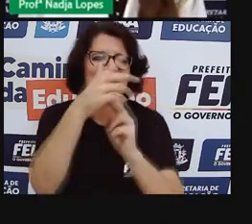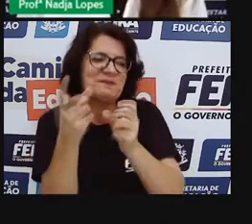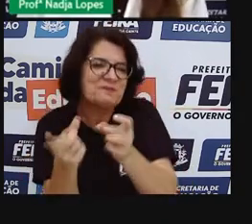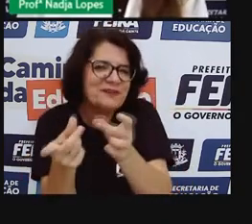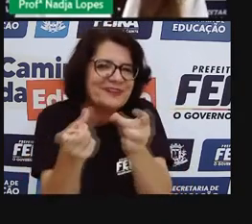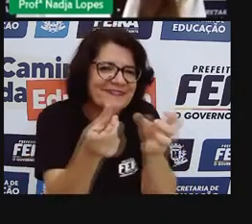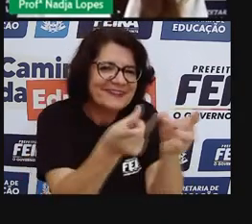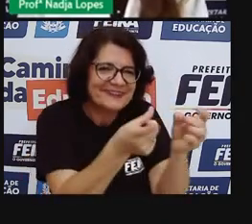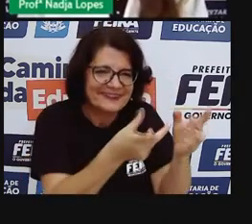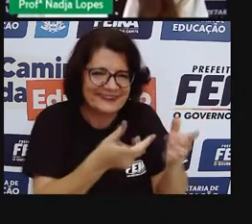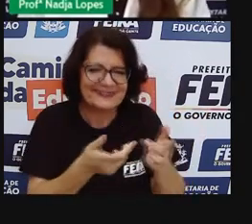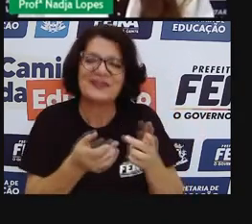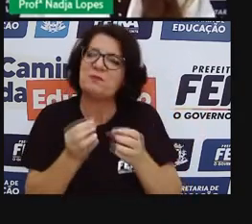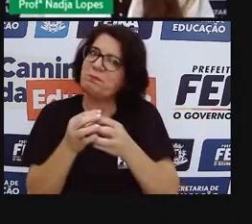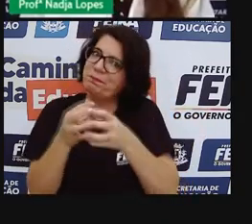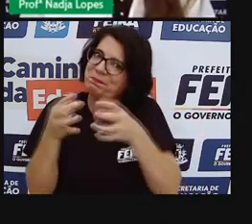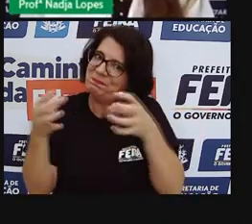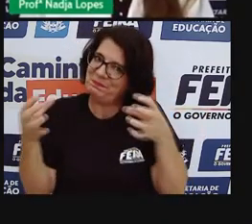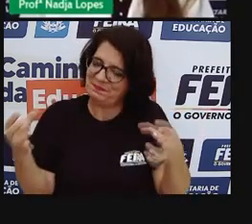trazer um pouquinho pra vocês.